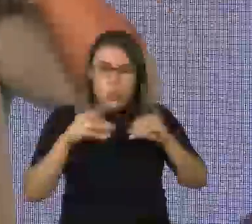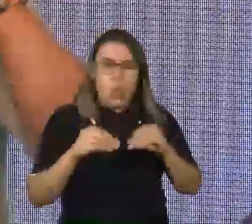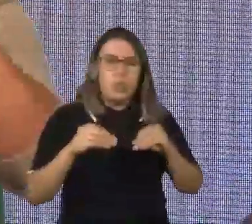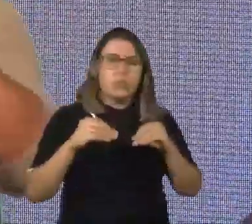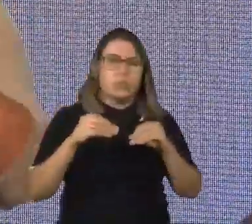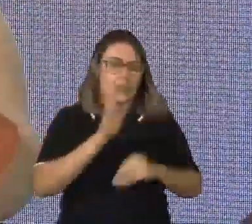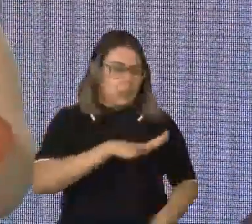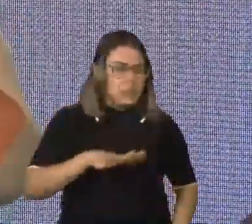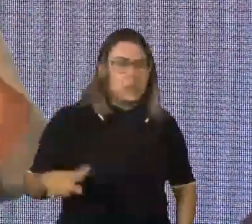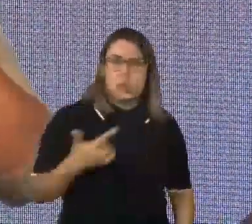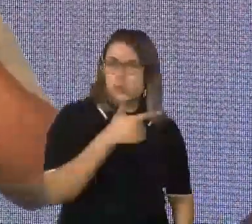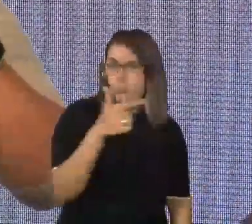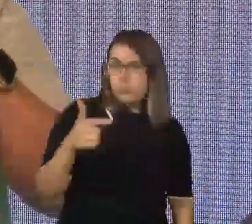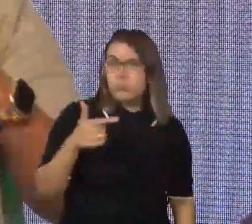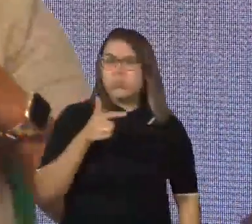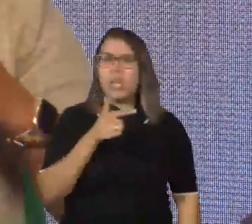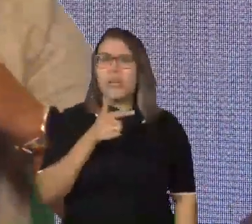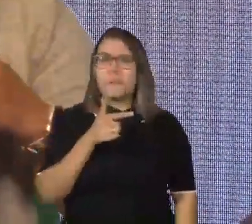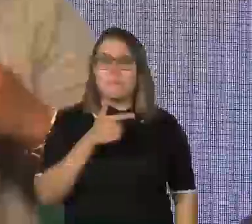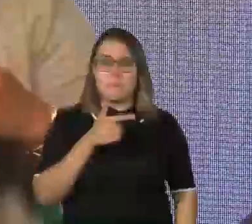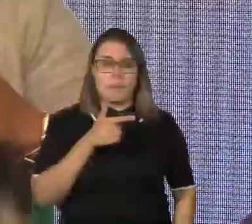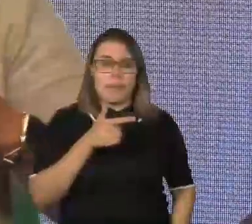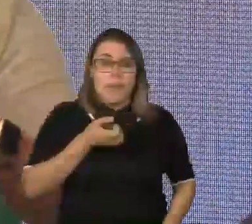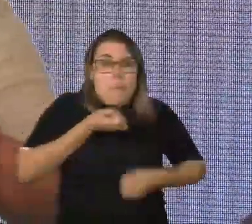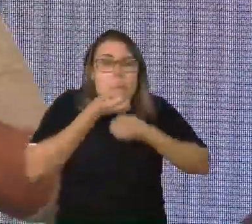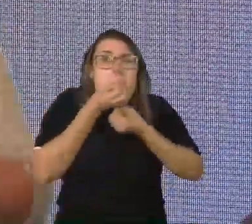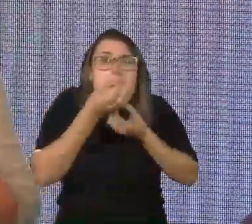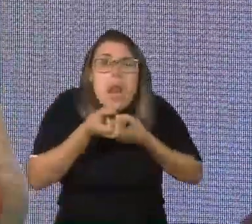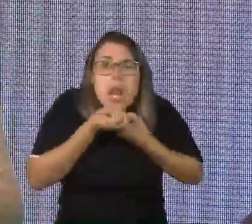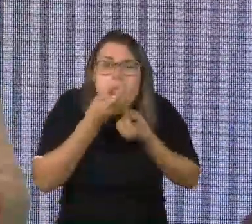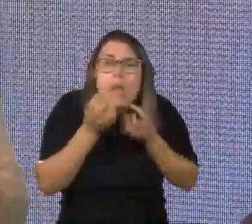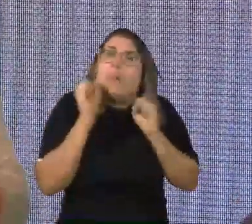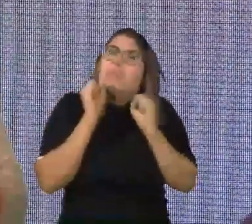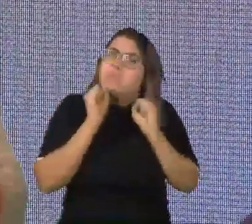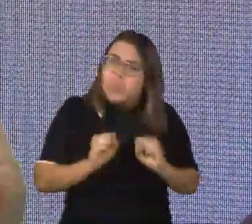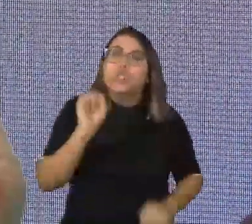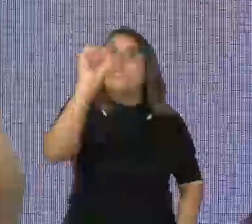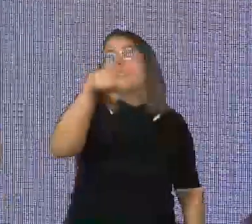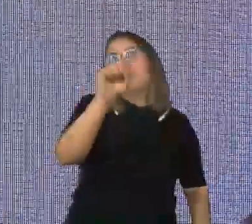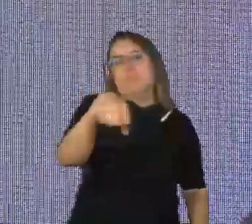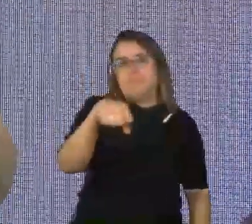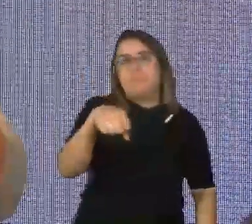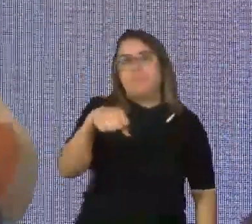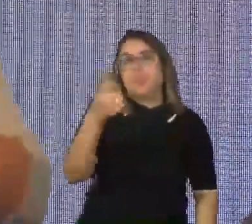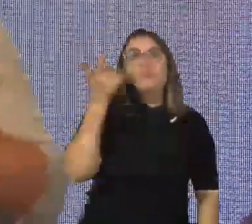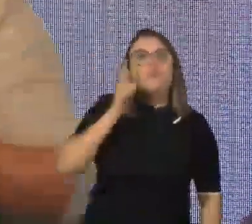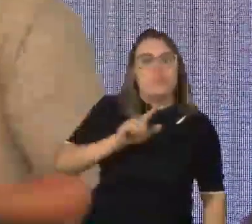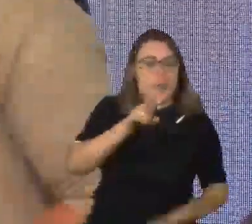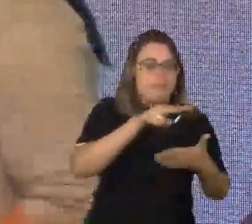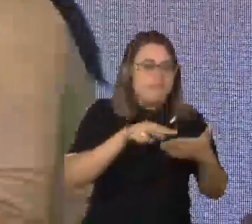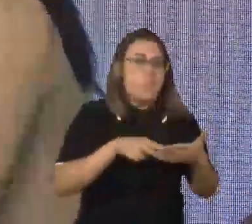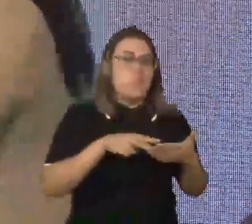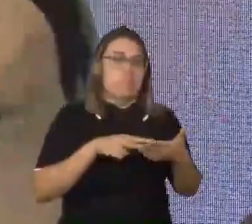expressividade, uma linguagem expressiva completa, ela pode, sim, ser alfabetizada. E existem dois comandos